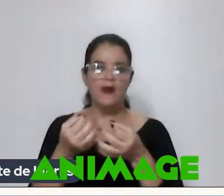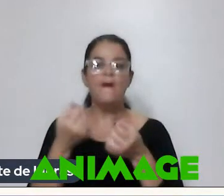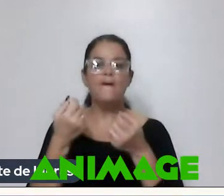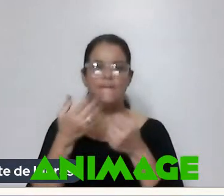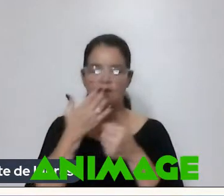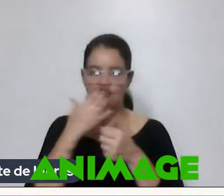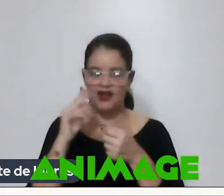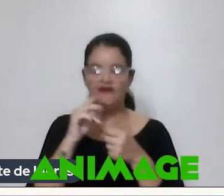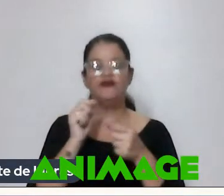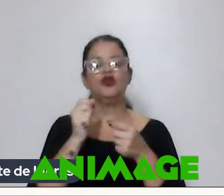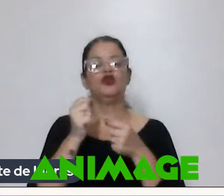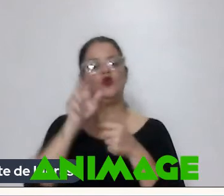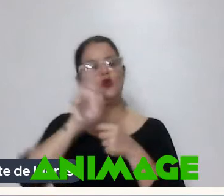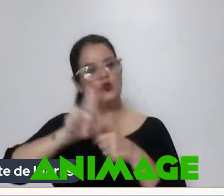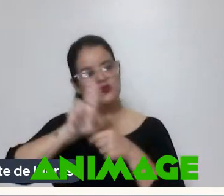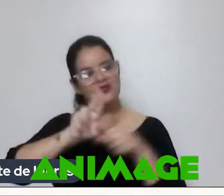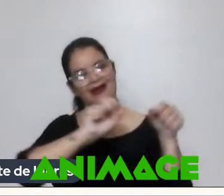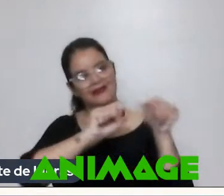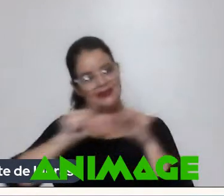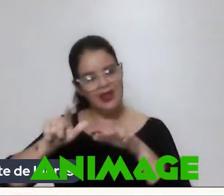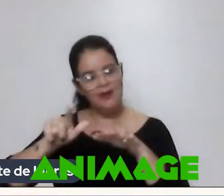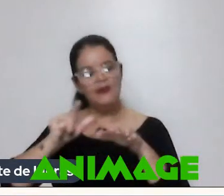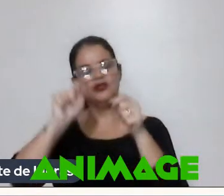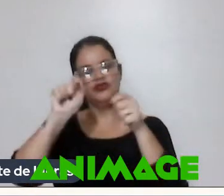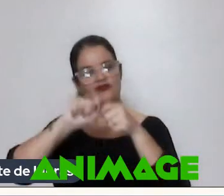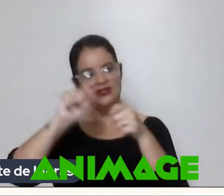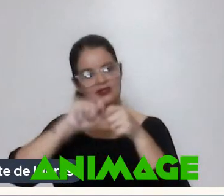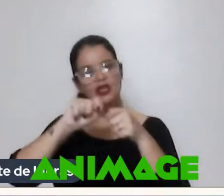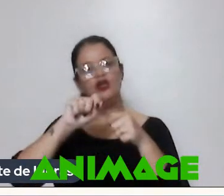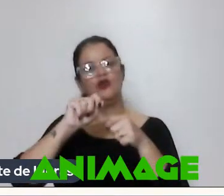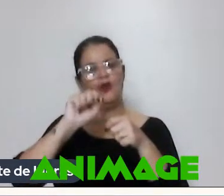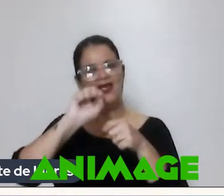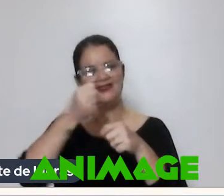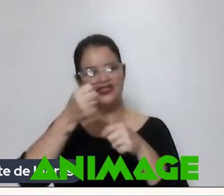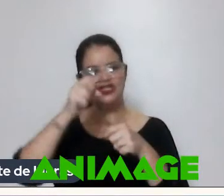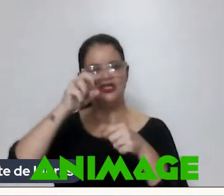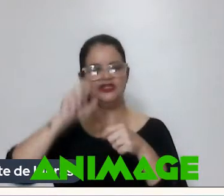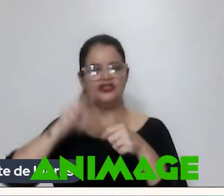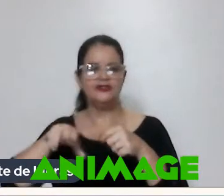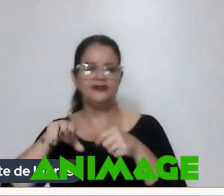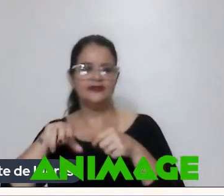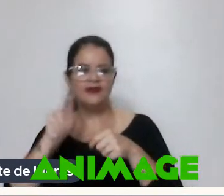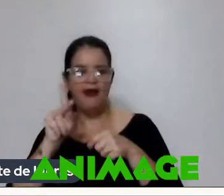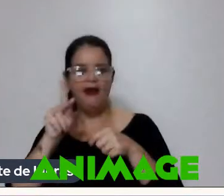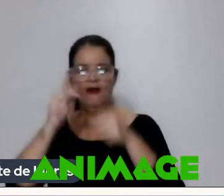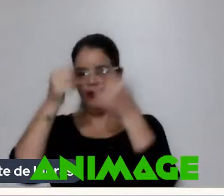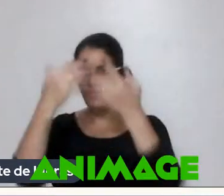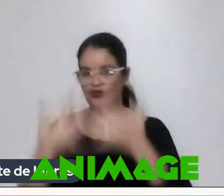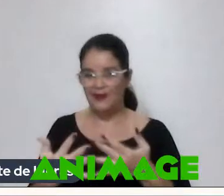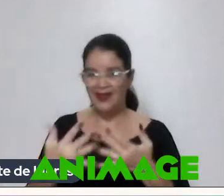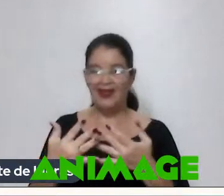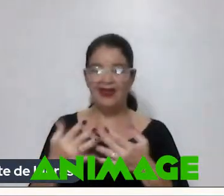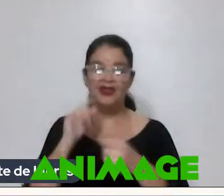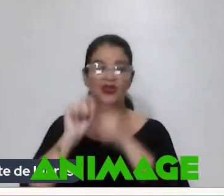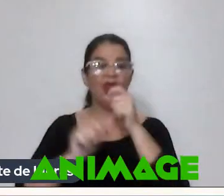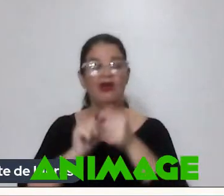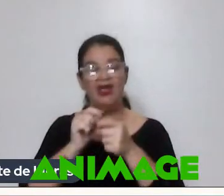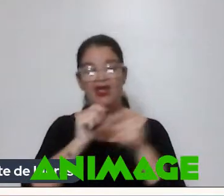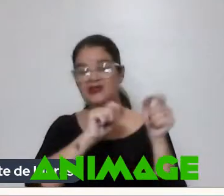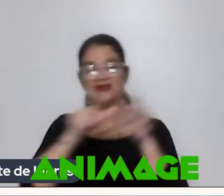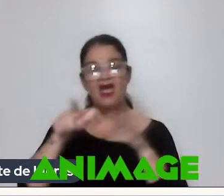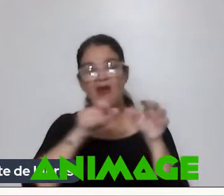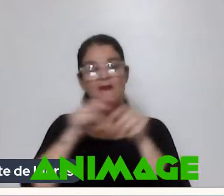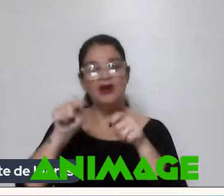fazendo Esse Slit scan Que eu falei Como uma descoberta Uma possibilidade De animação Do que gastar Semanas fazendo Uma